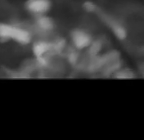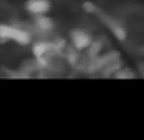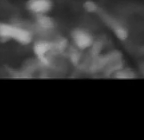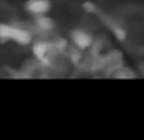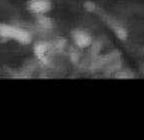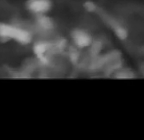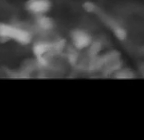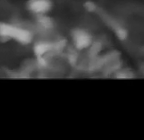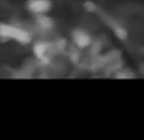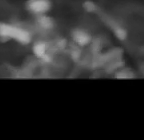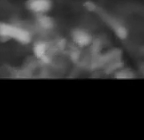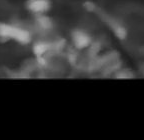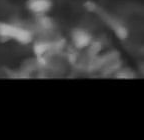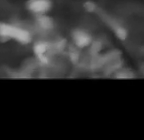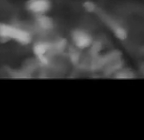cruzar os dedos.